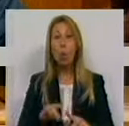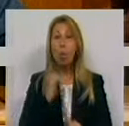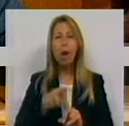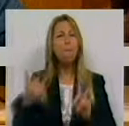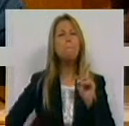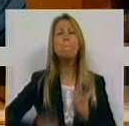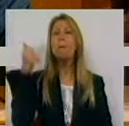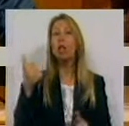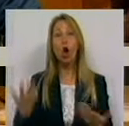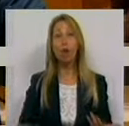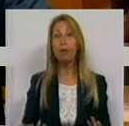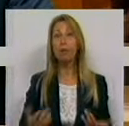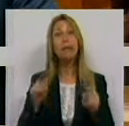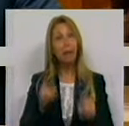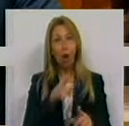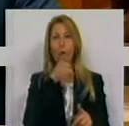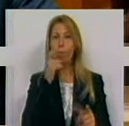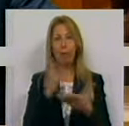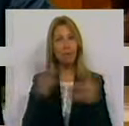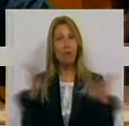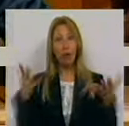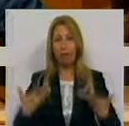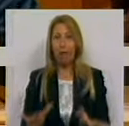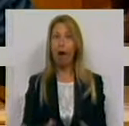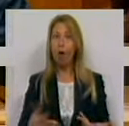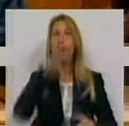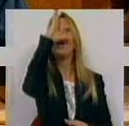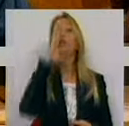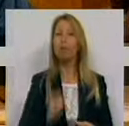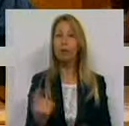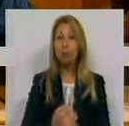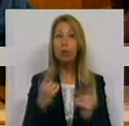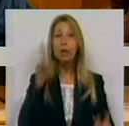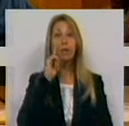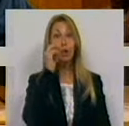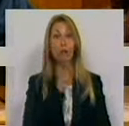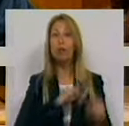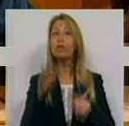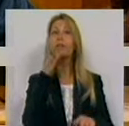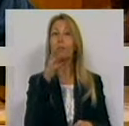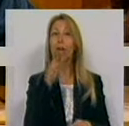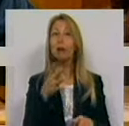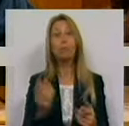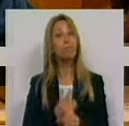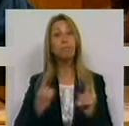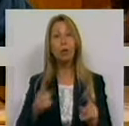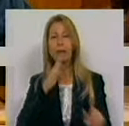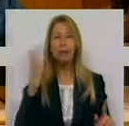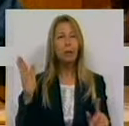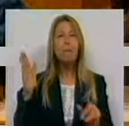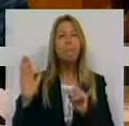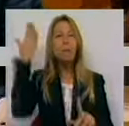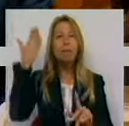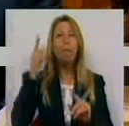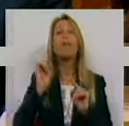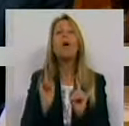E esse o compromisso desta maioria e deste Governo, porque, senhoras e senhores deputados, porque, acima de tudo, está Portugal.